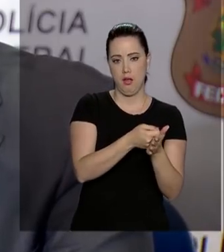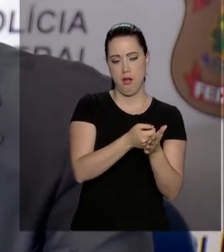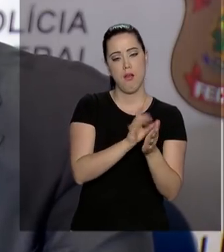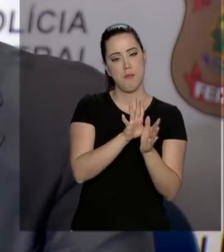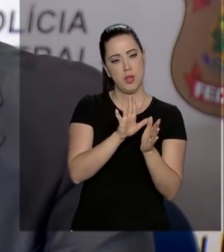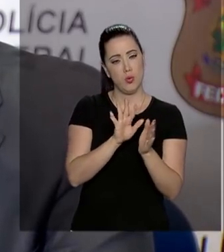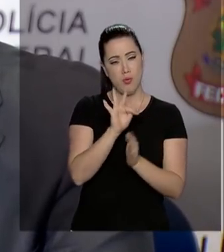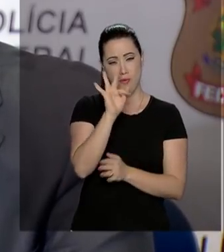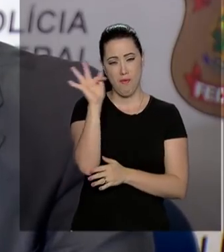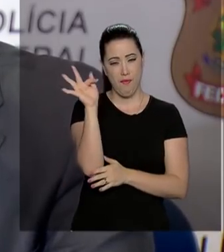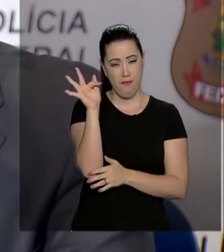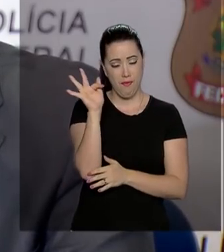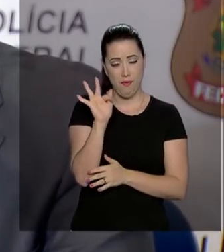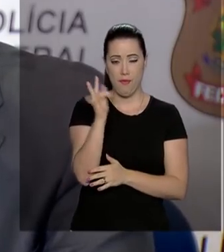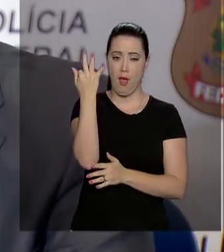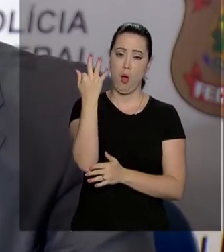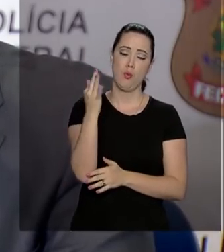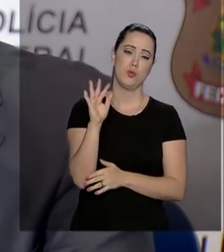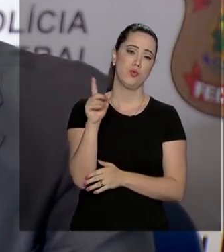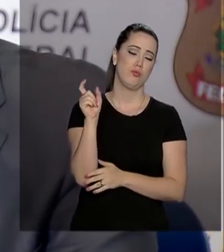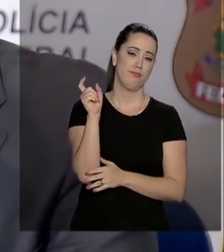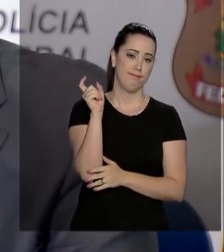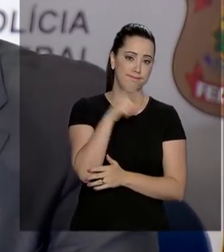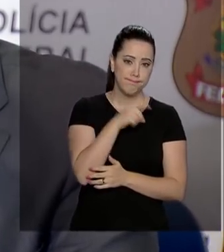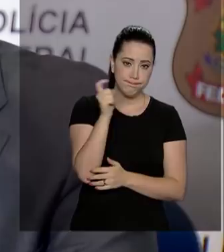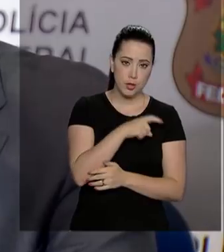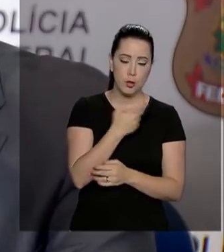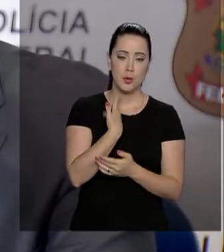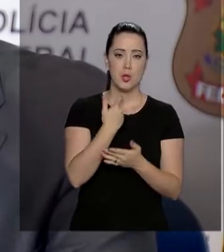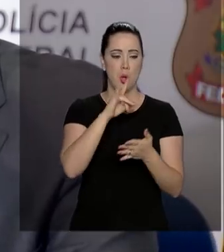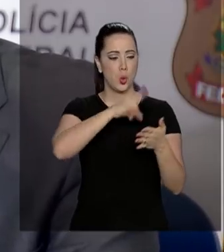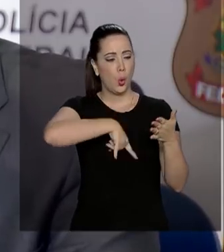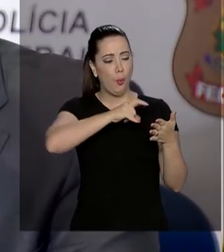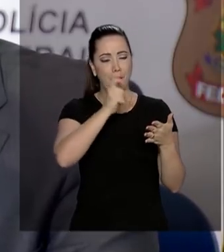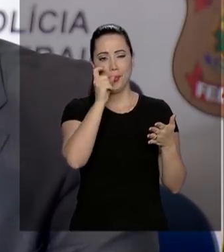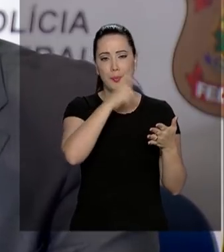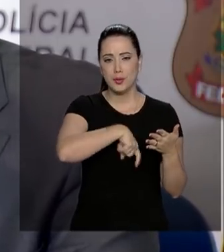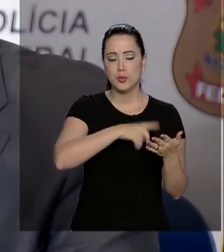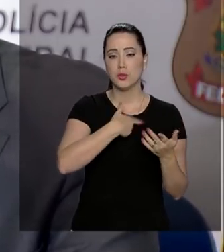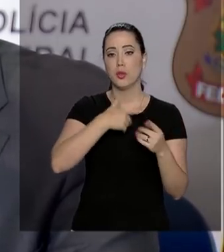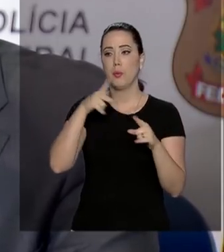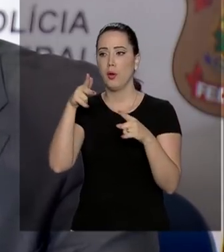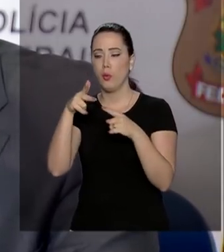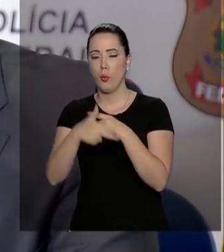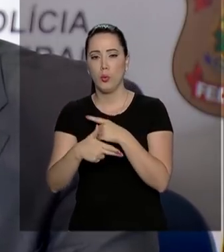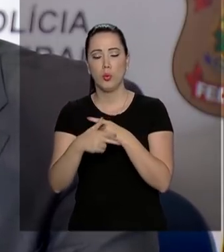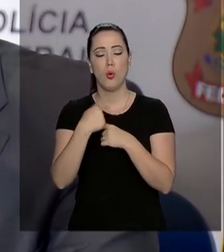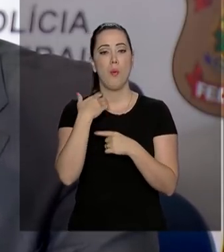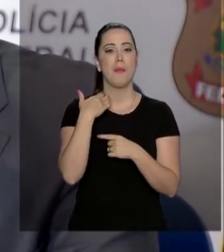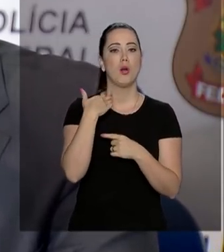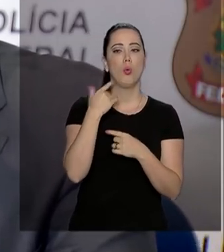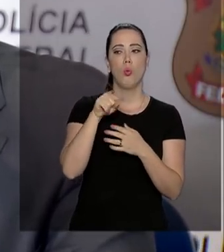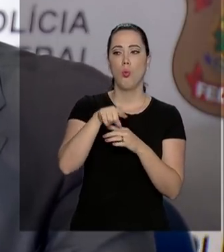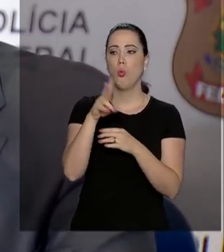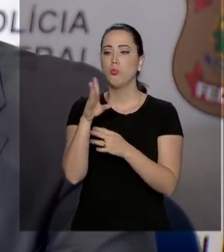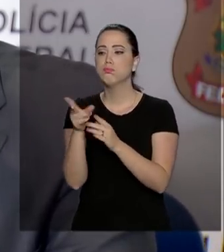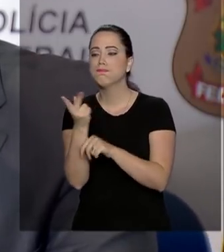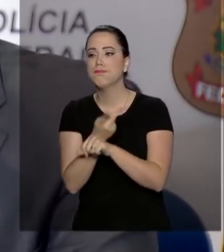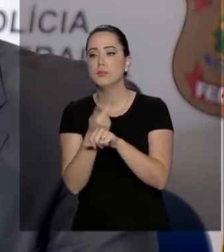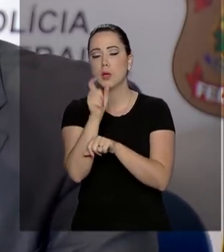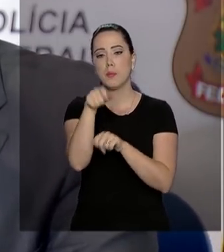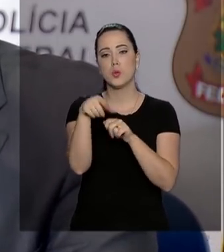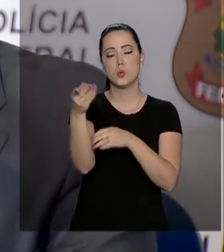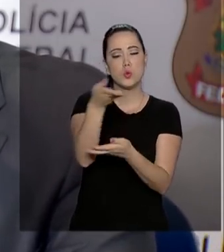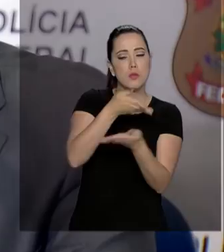Foram solicitados ainda os bloqueios de contas bancárias que estavam vinculadas à fraude, a pessoas envolvidas na fraude.